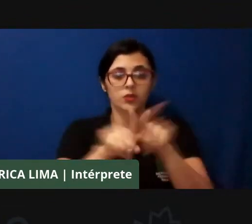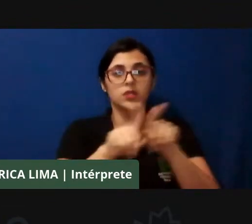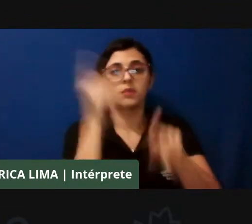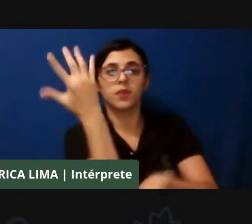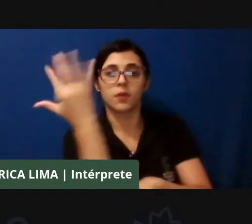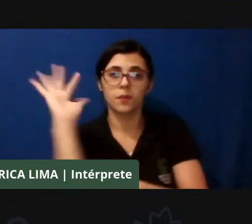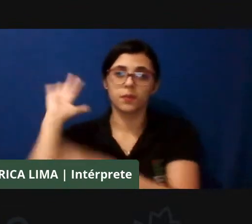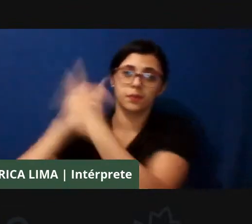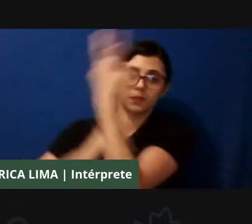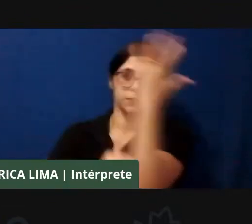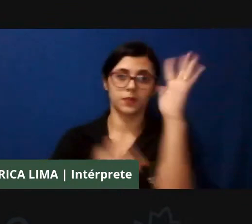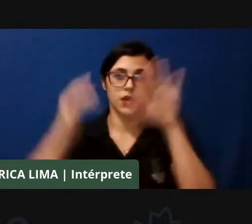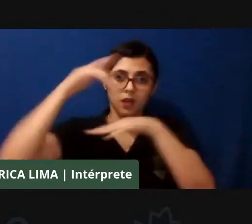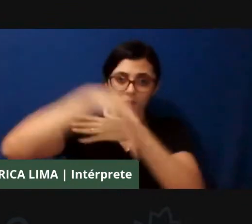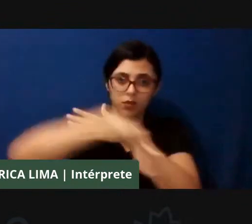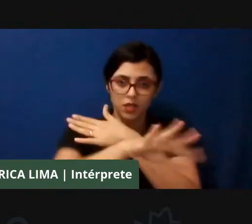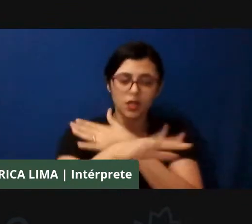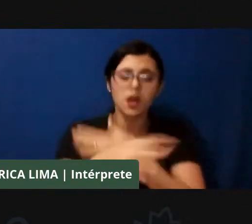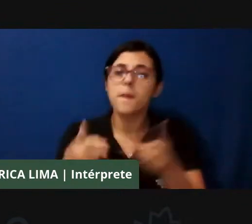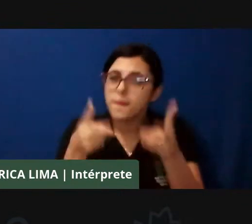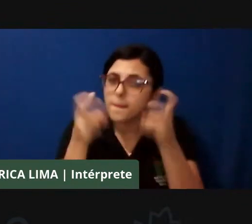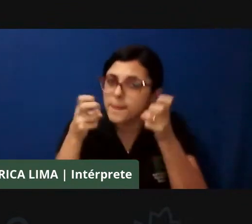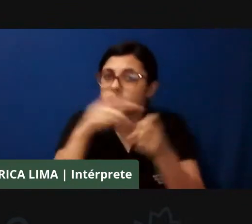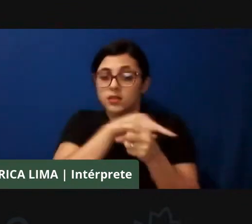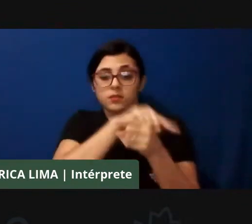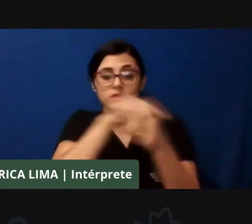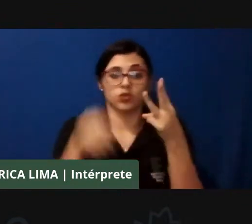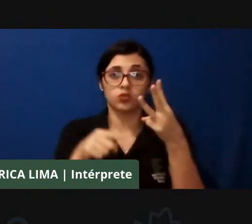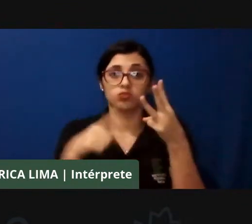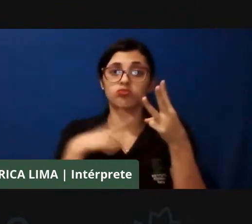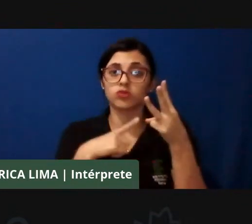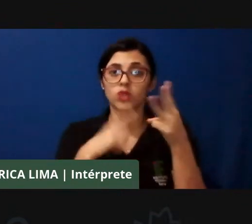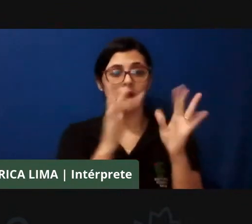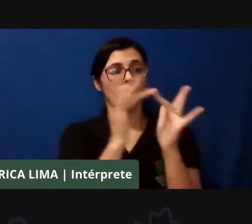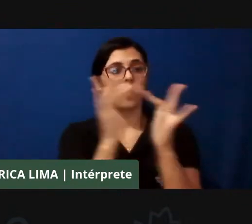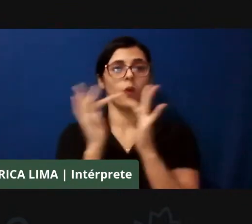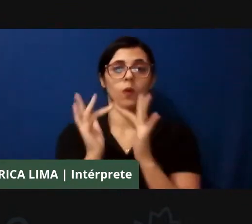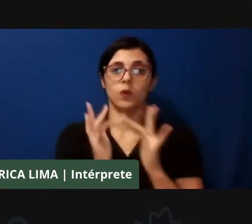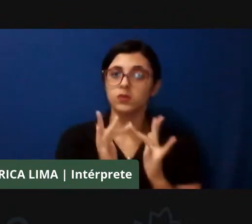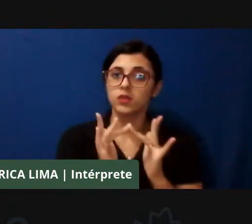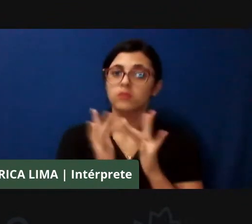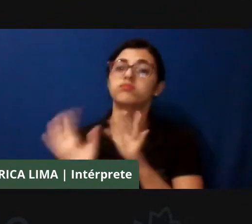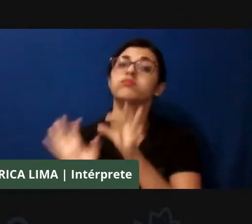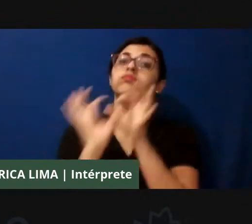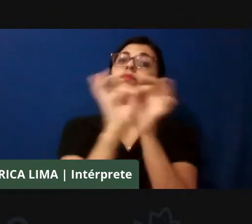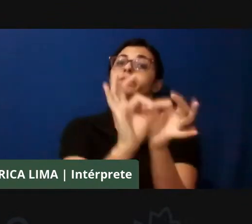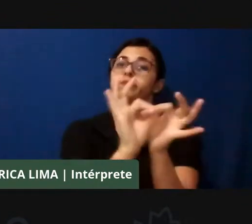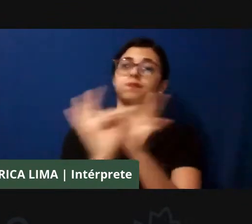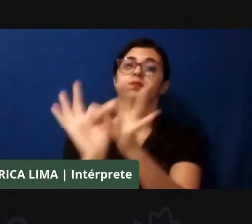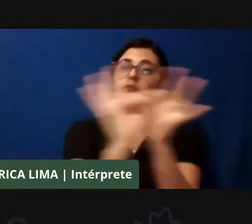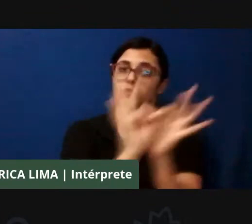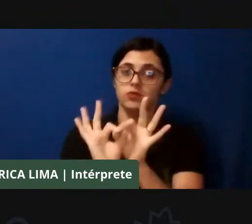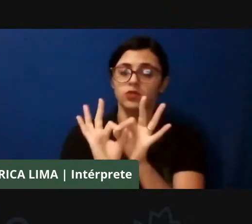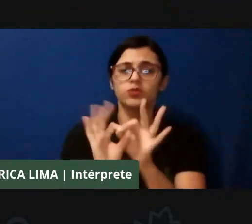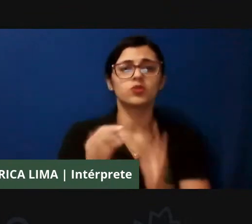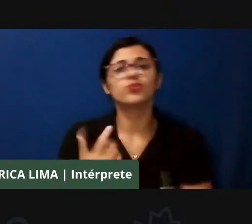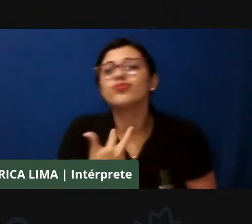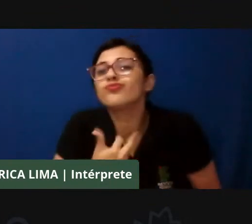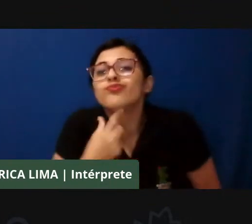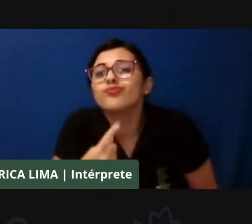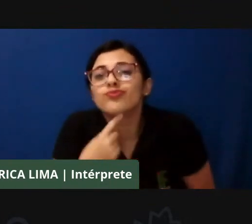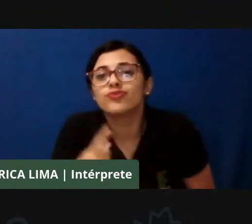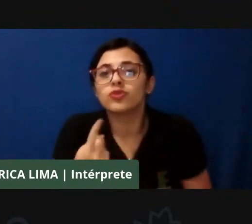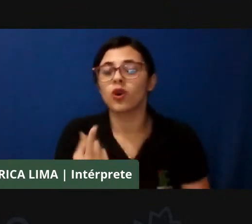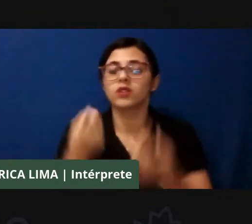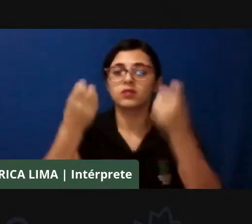Percebam que existe uma interação, não tem como discutir políticas públicas sem falar do processo territorial,